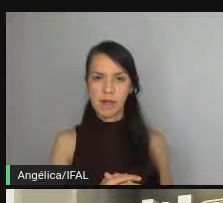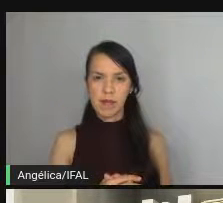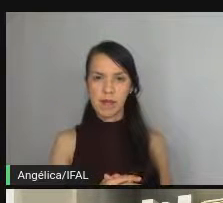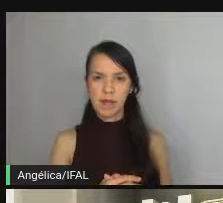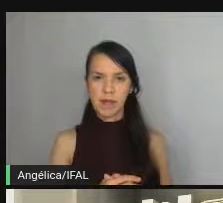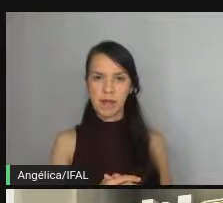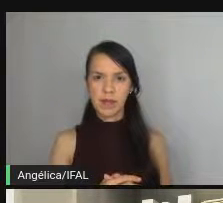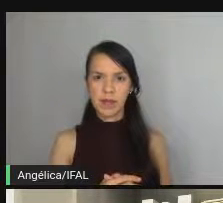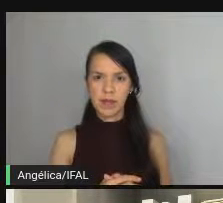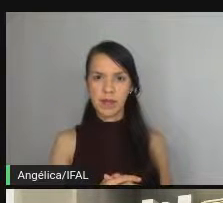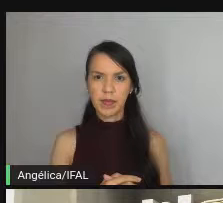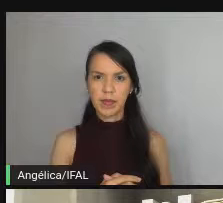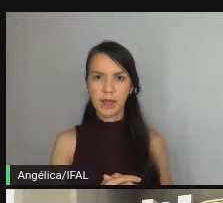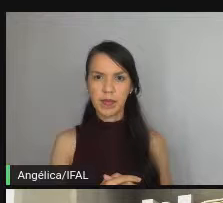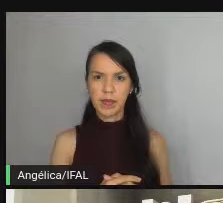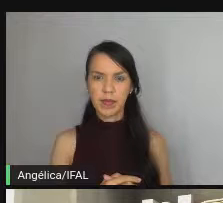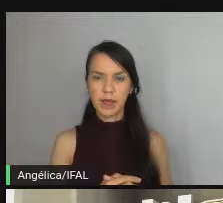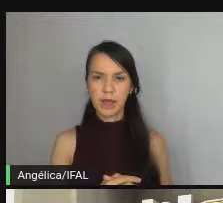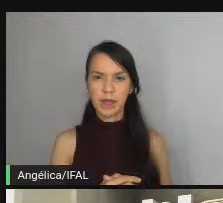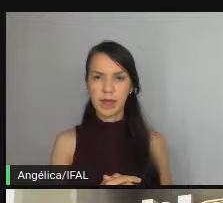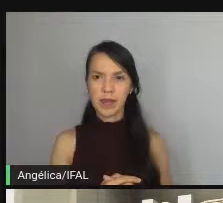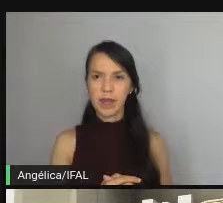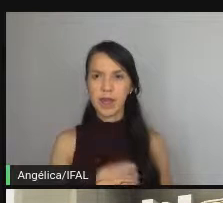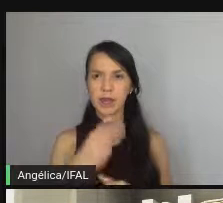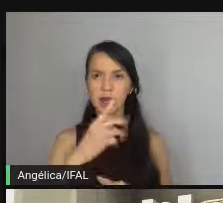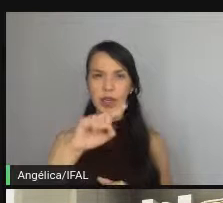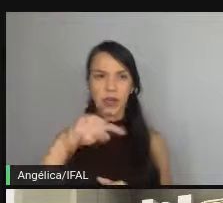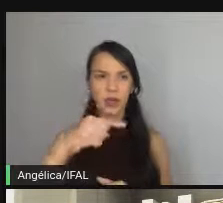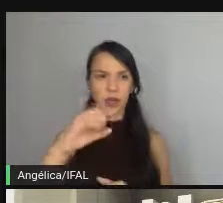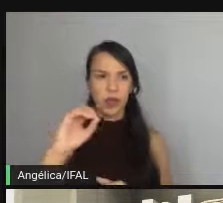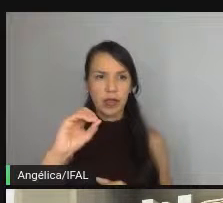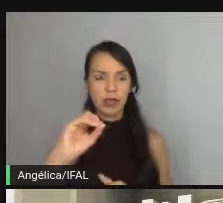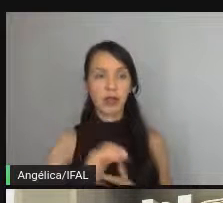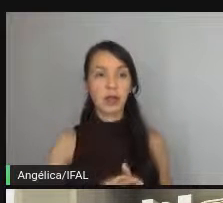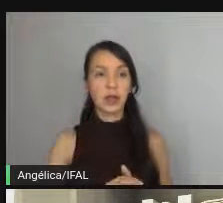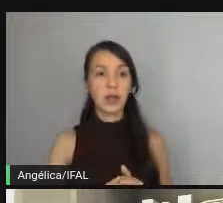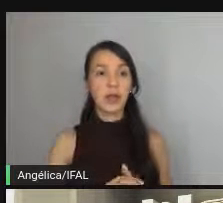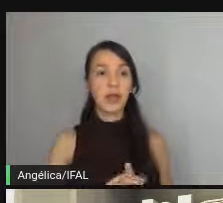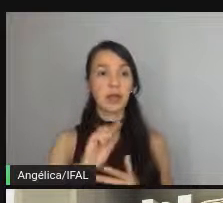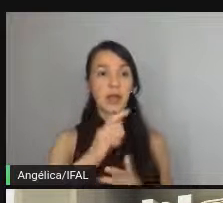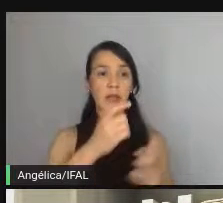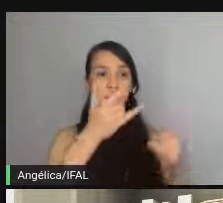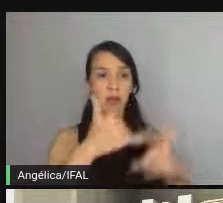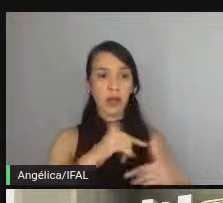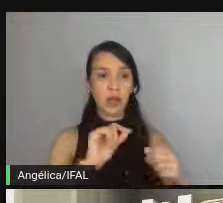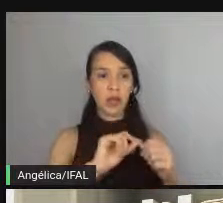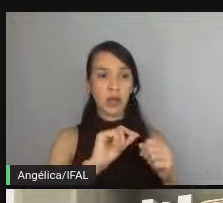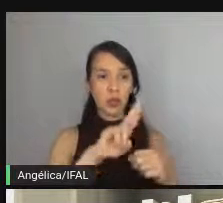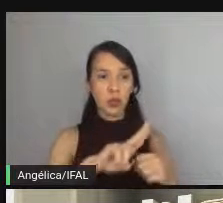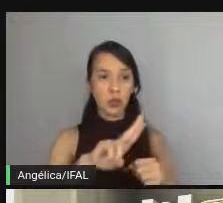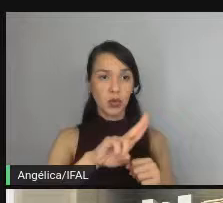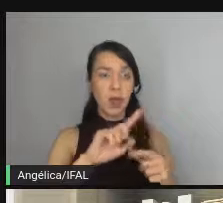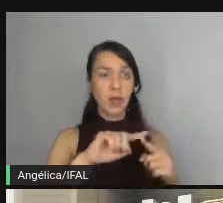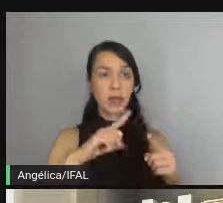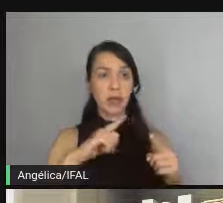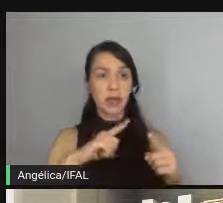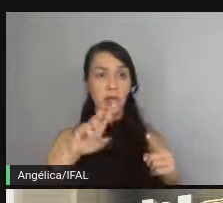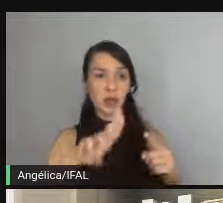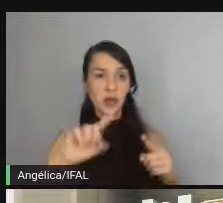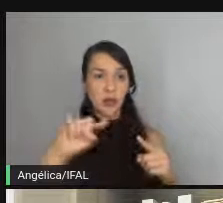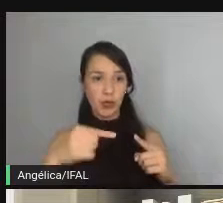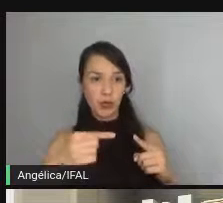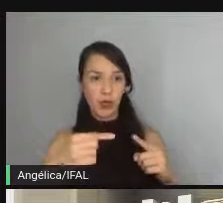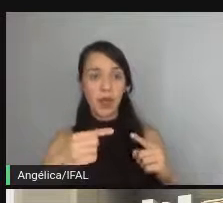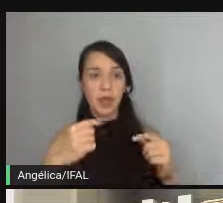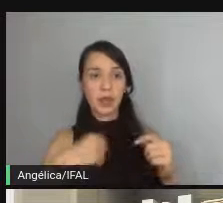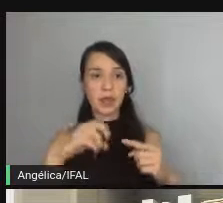e é assim né e a definição que a gente trouxe era beleza mesmo que seja vírgula ele